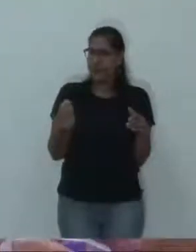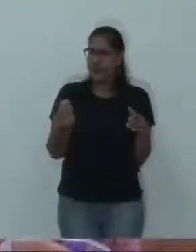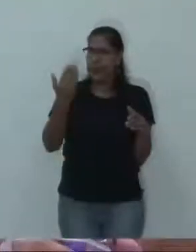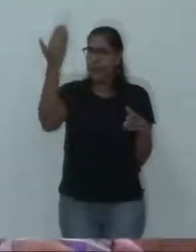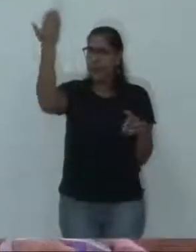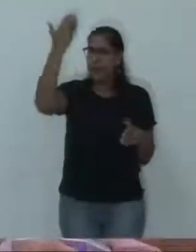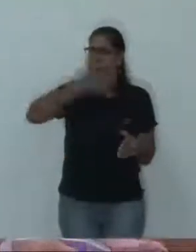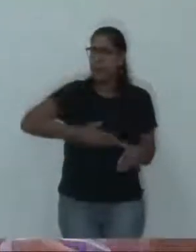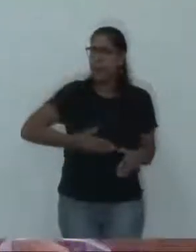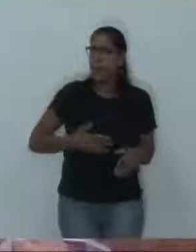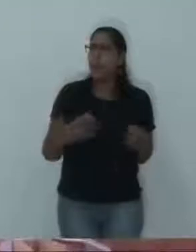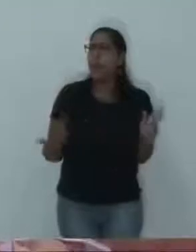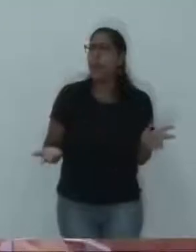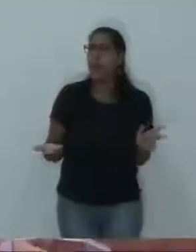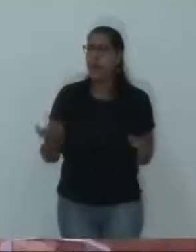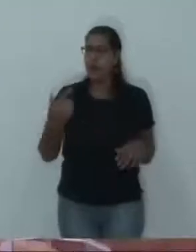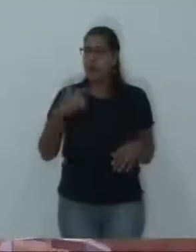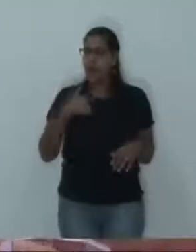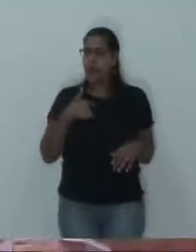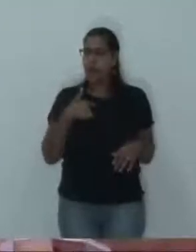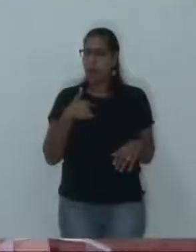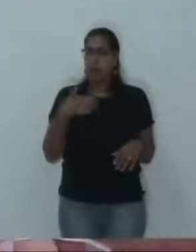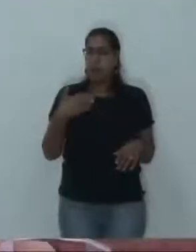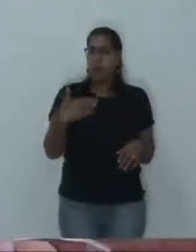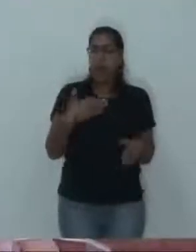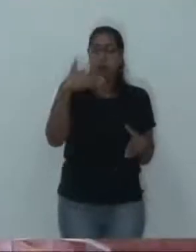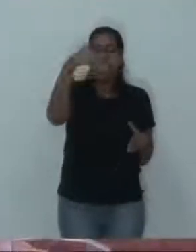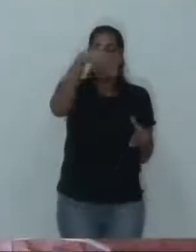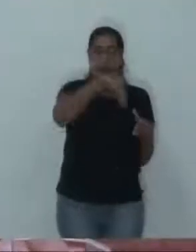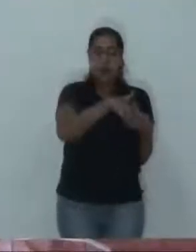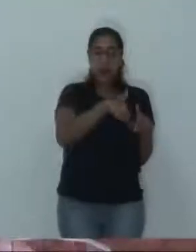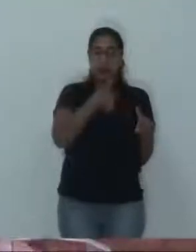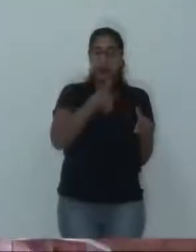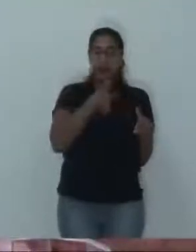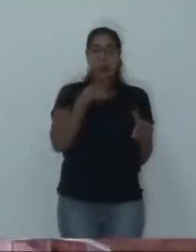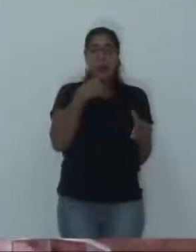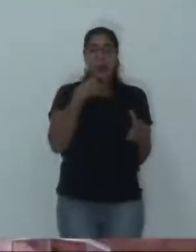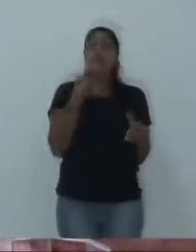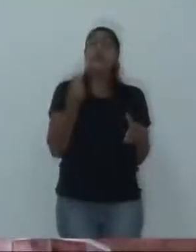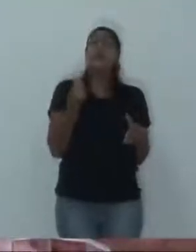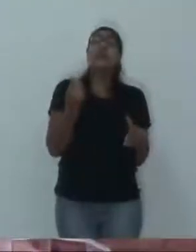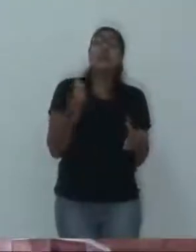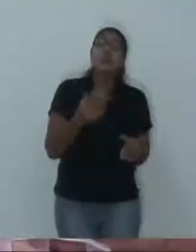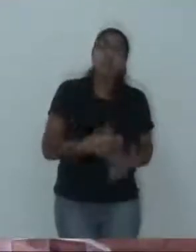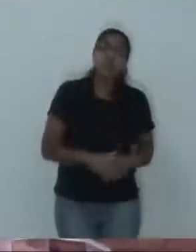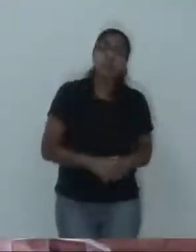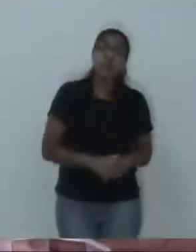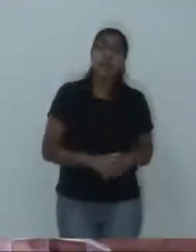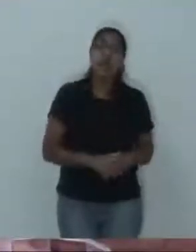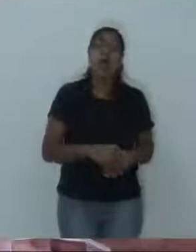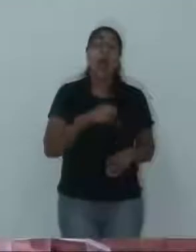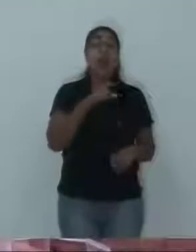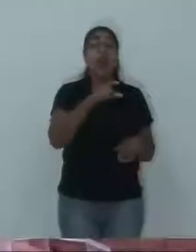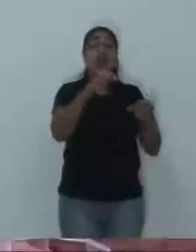são as modalidades para se tornar uma pessoa inelegível? Como você faz isso? Onde é o órgão